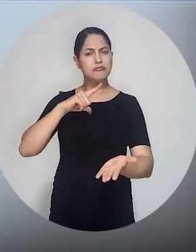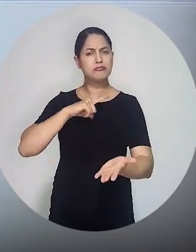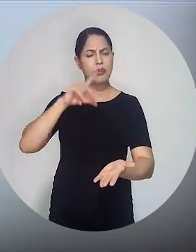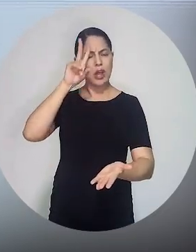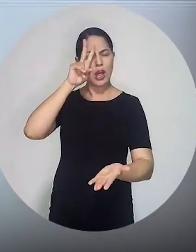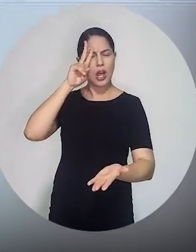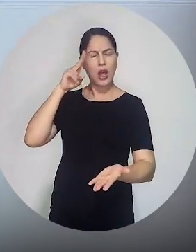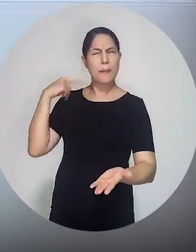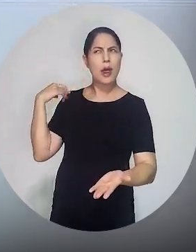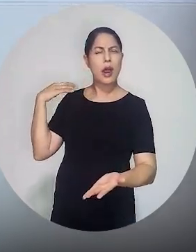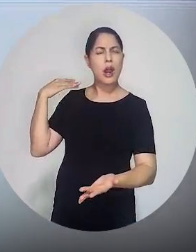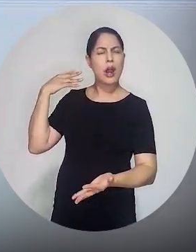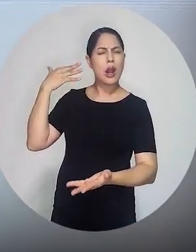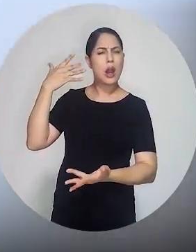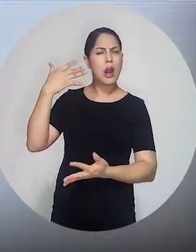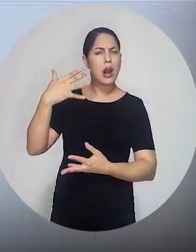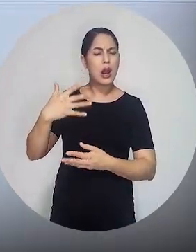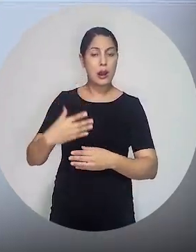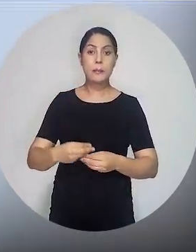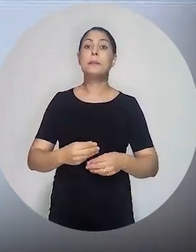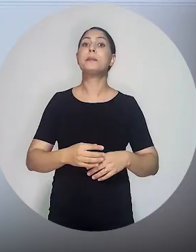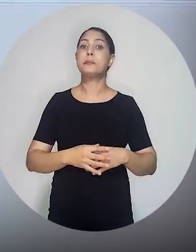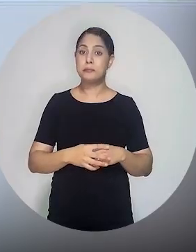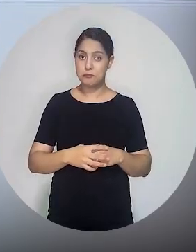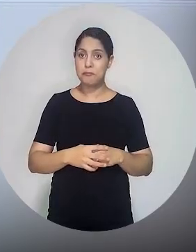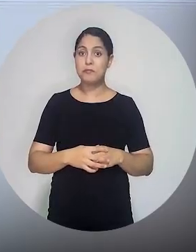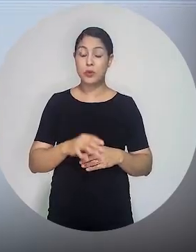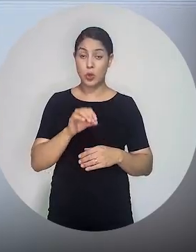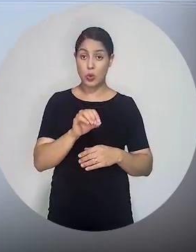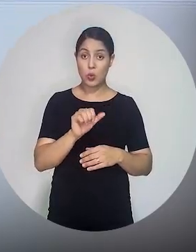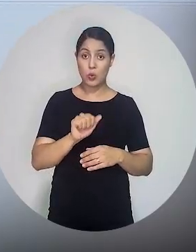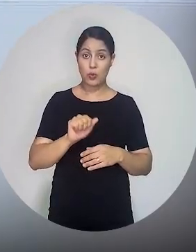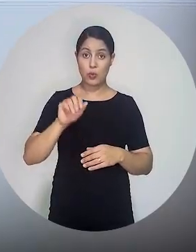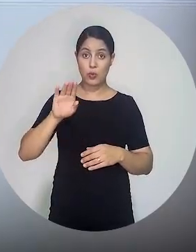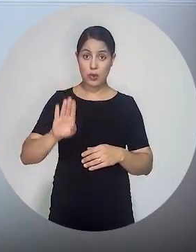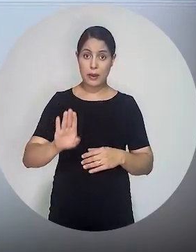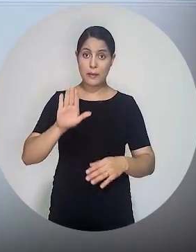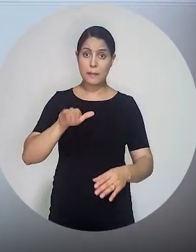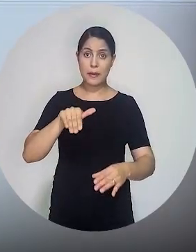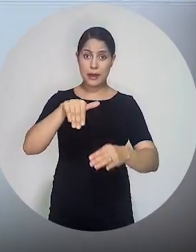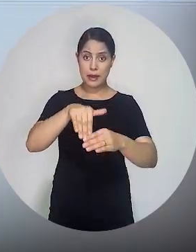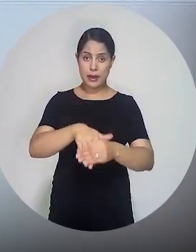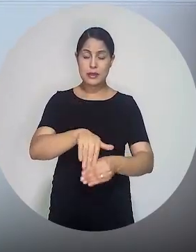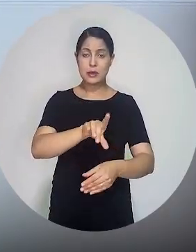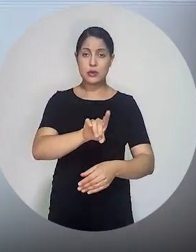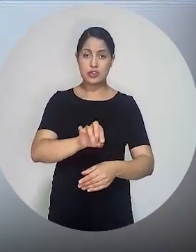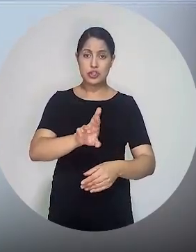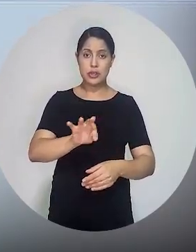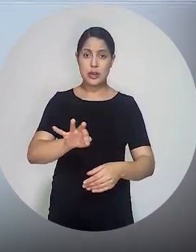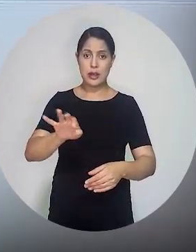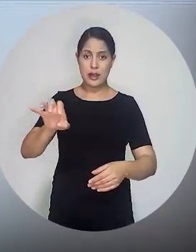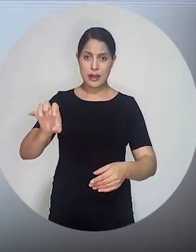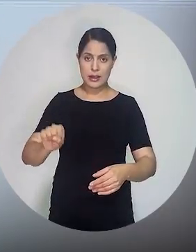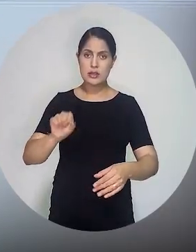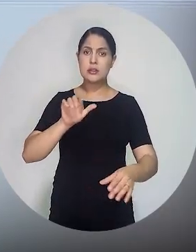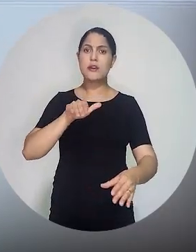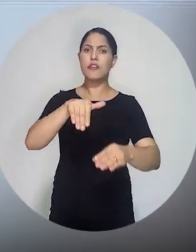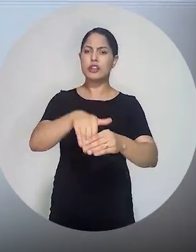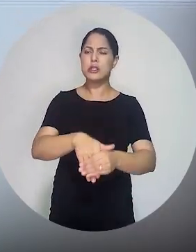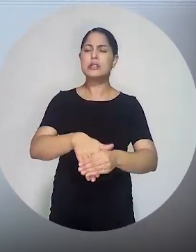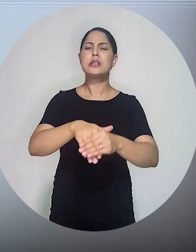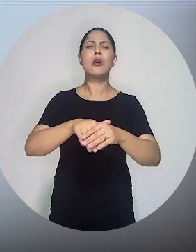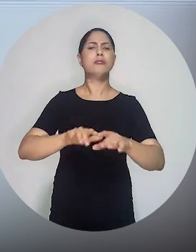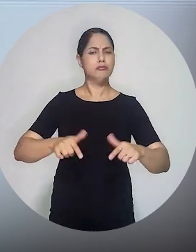fortalecimento do sistema eleitoral. No período de redemocratização, a Ordem lutou incansavelmente pelo restabelecimento das